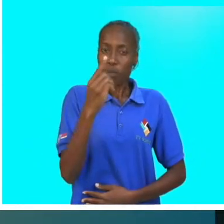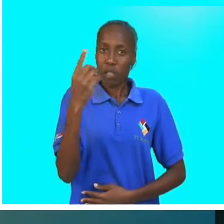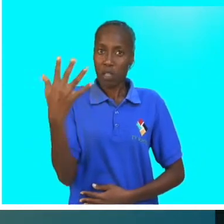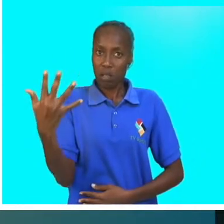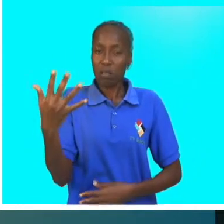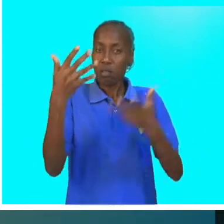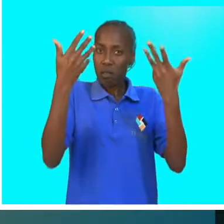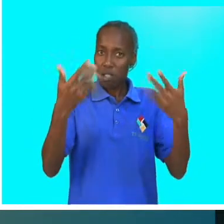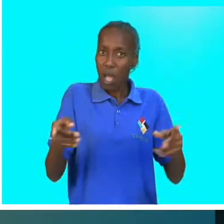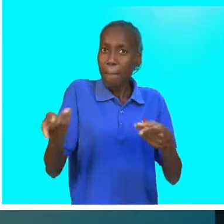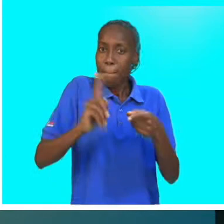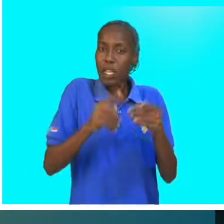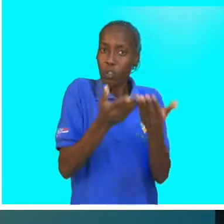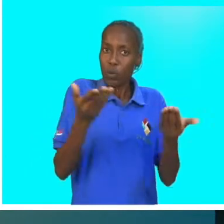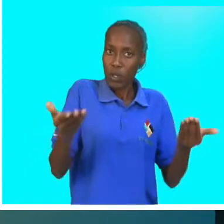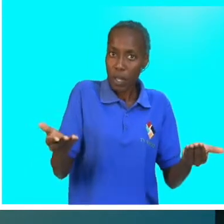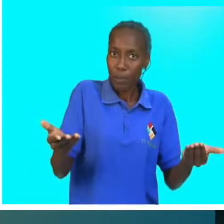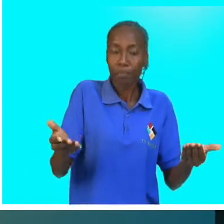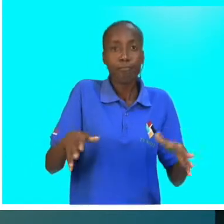fiz outra exposição.